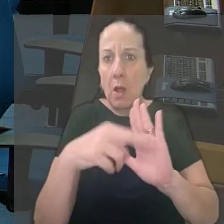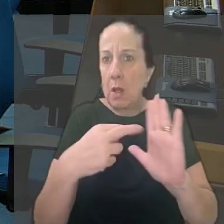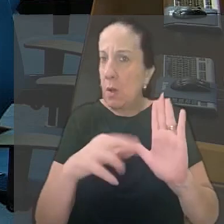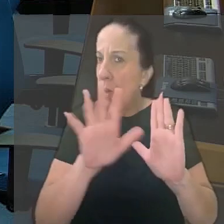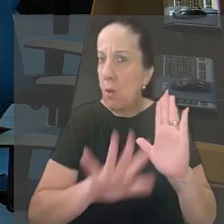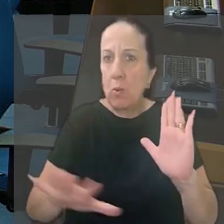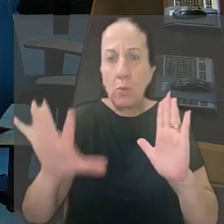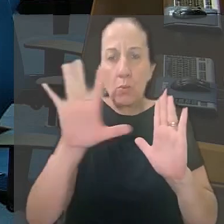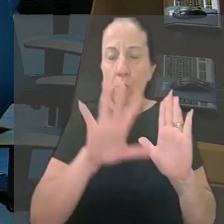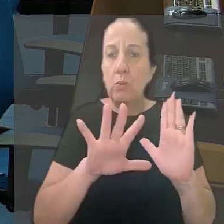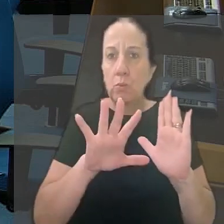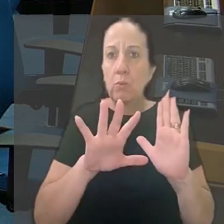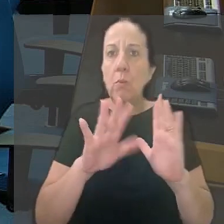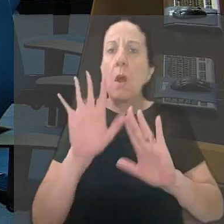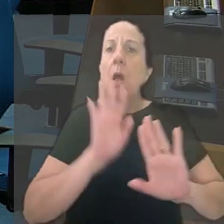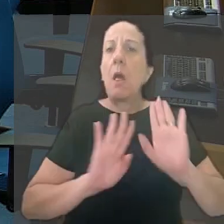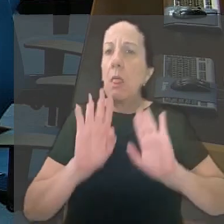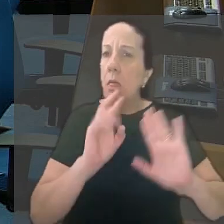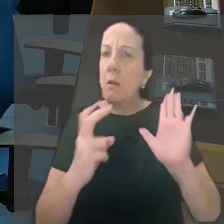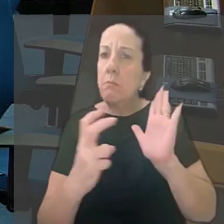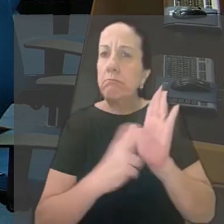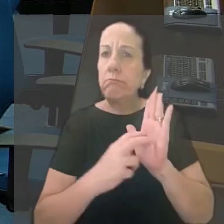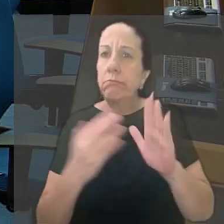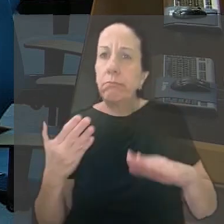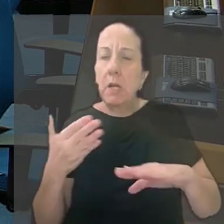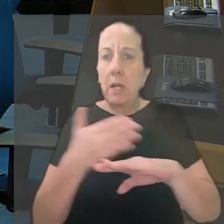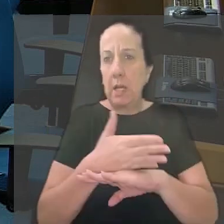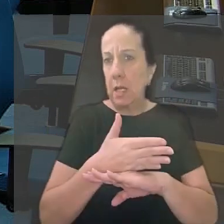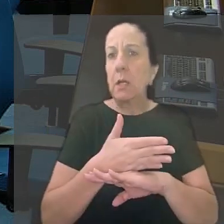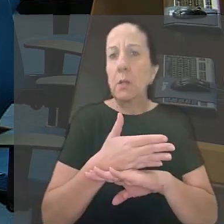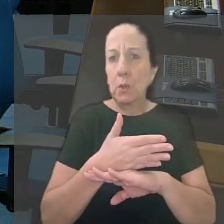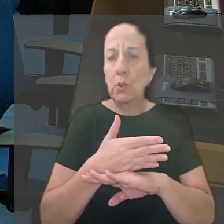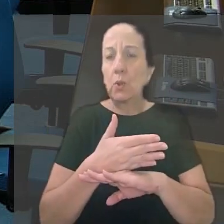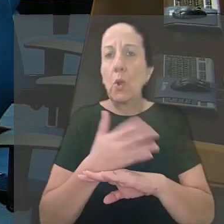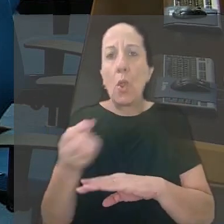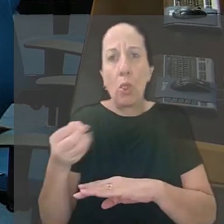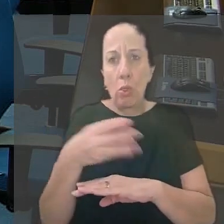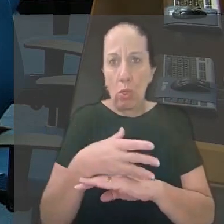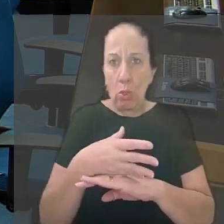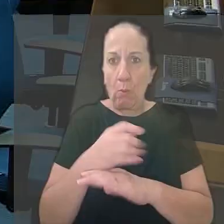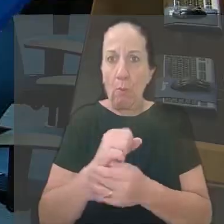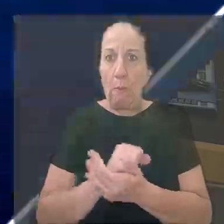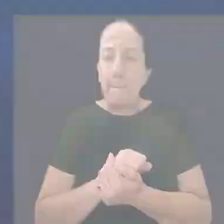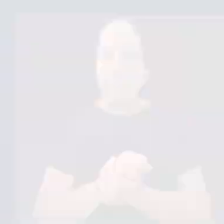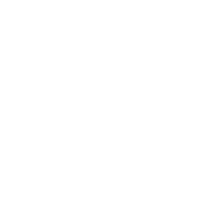do relator por unanimidade. A defesa do banco entrou com embargos declaratórios.